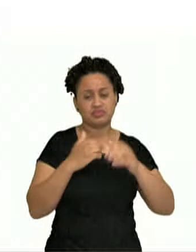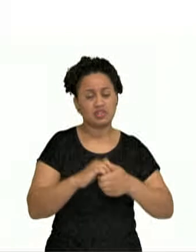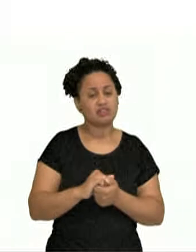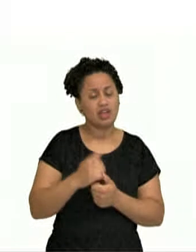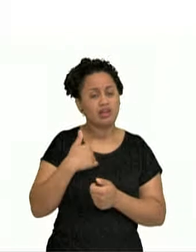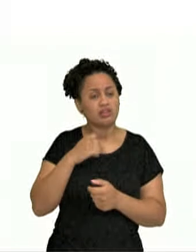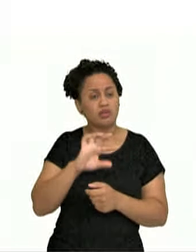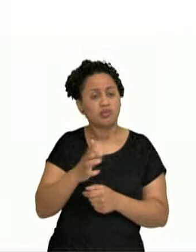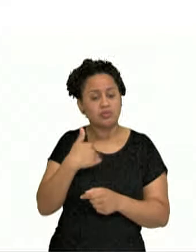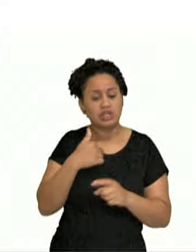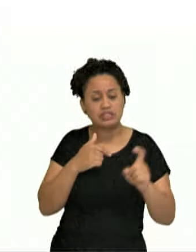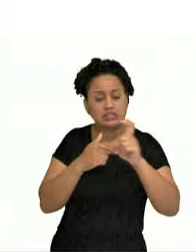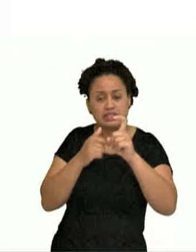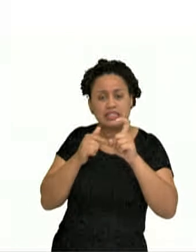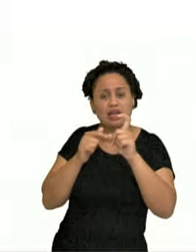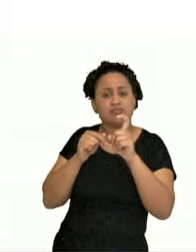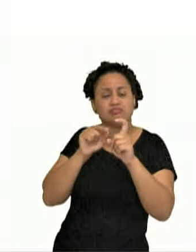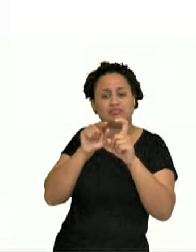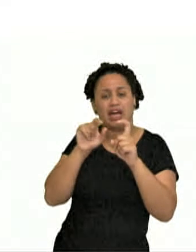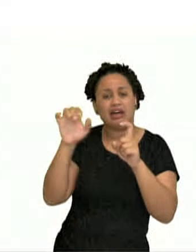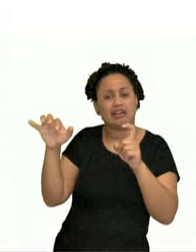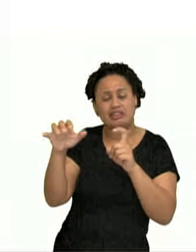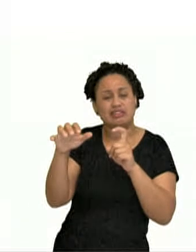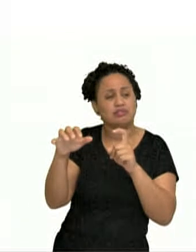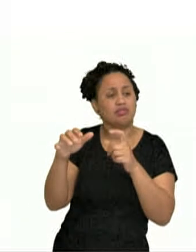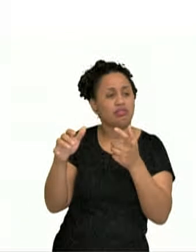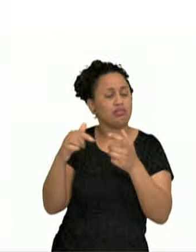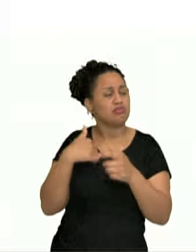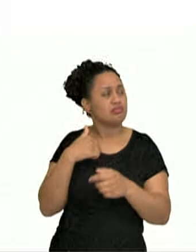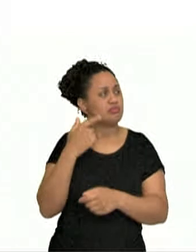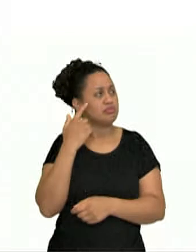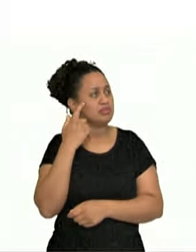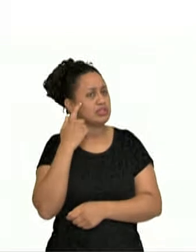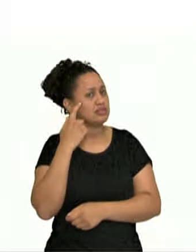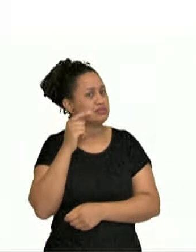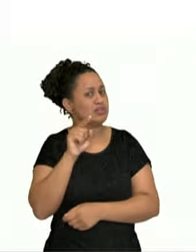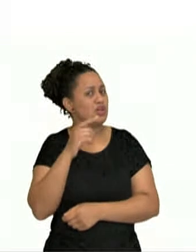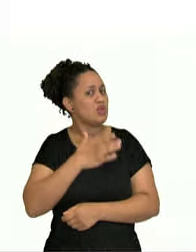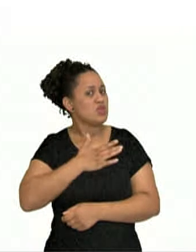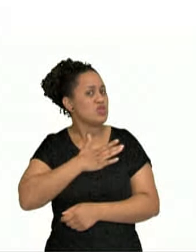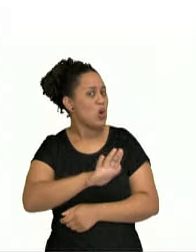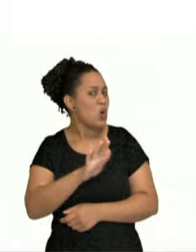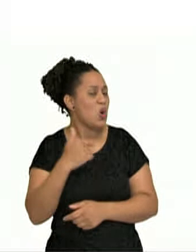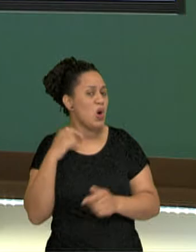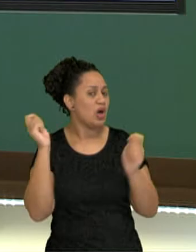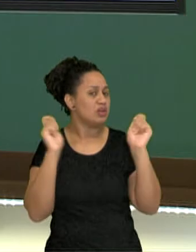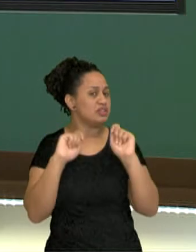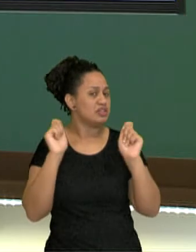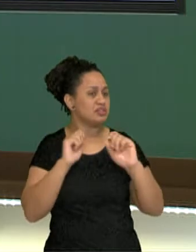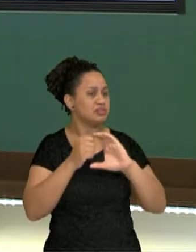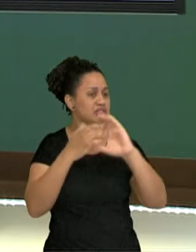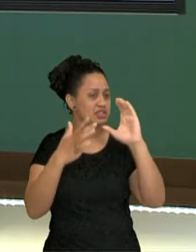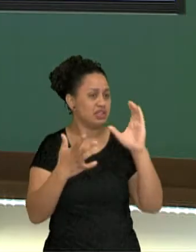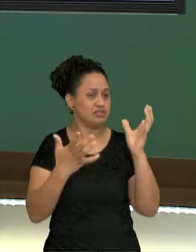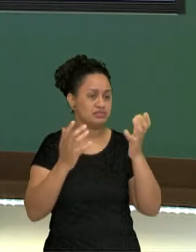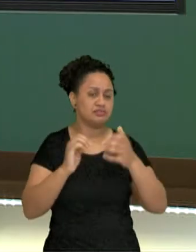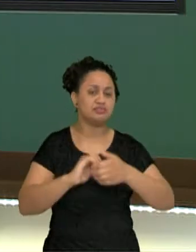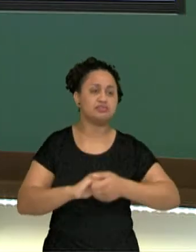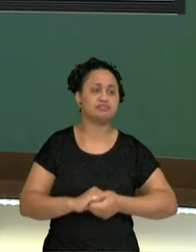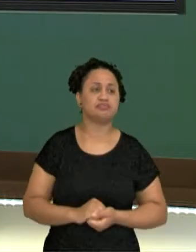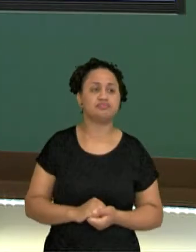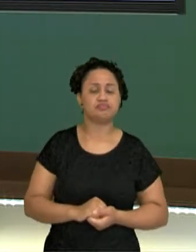mata a aranha, né? E o gaturinho conclui que o gaturinho não gosta de competência, porque ele achou a aranha muito competente.